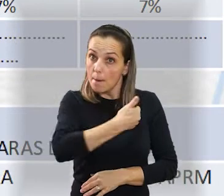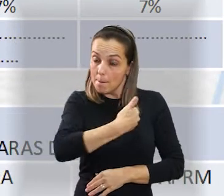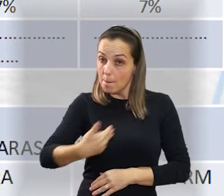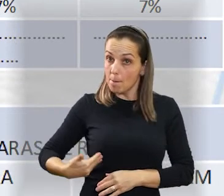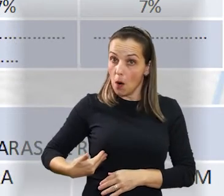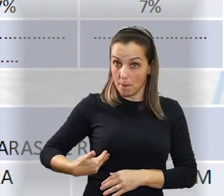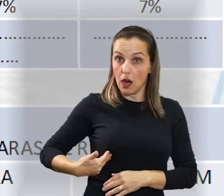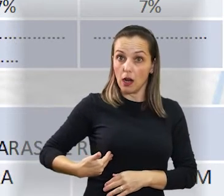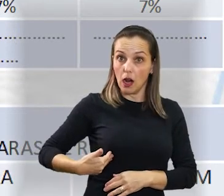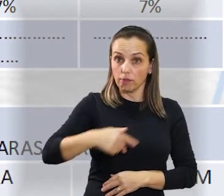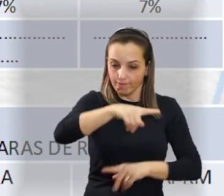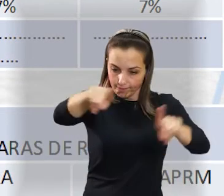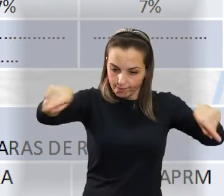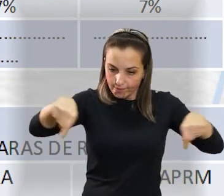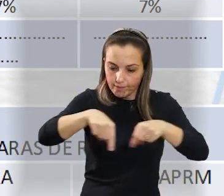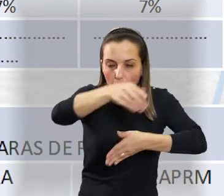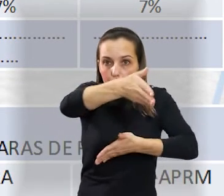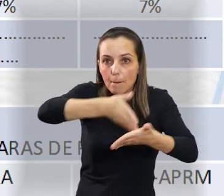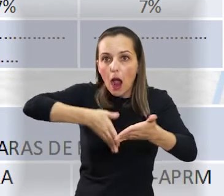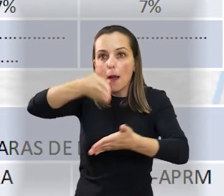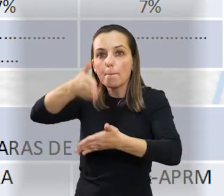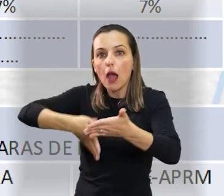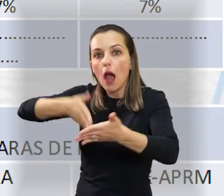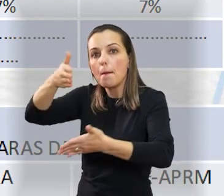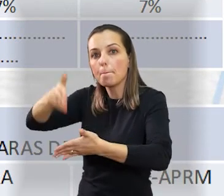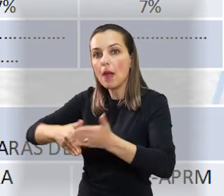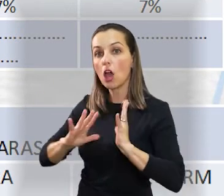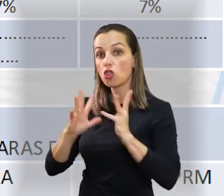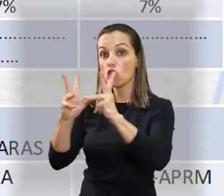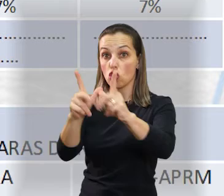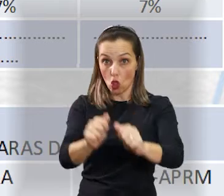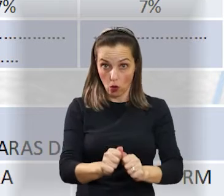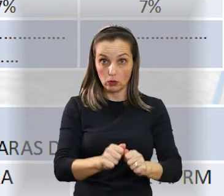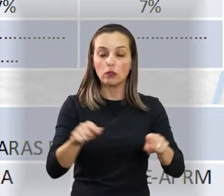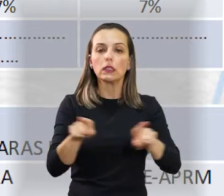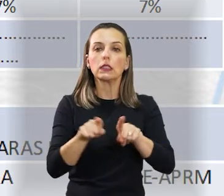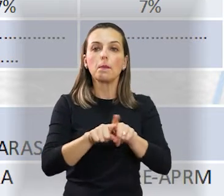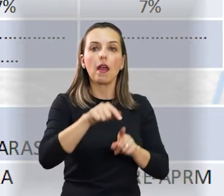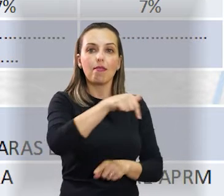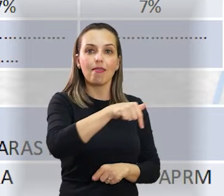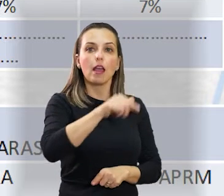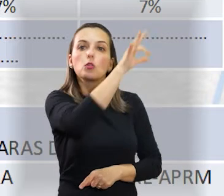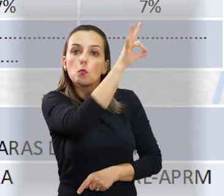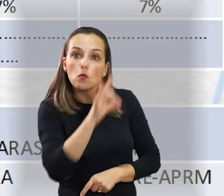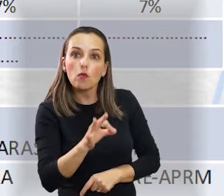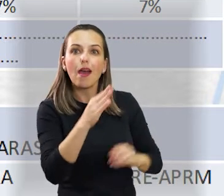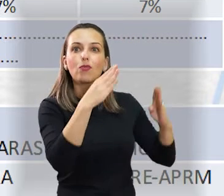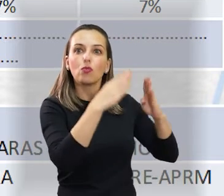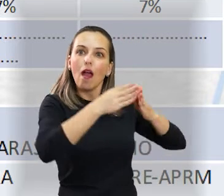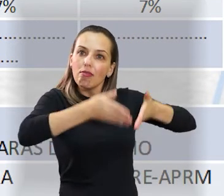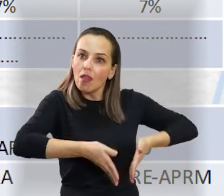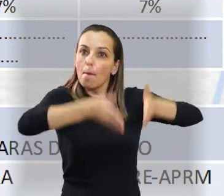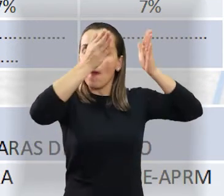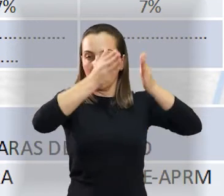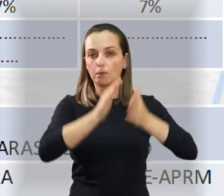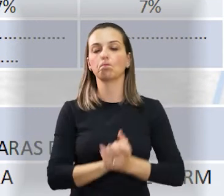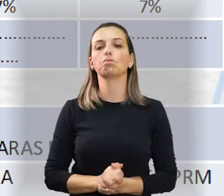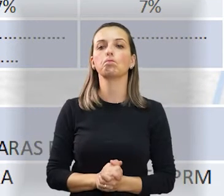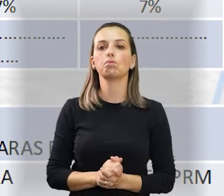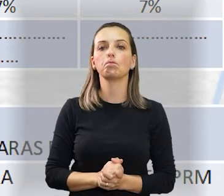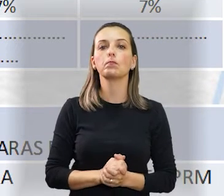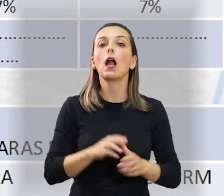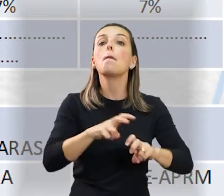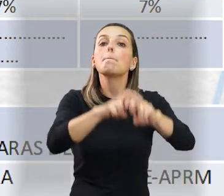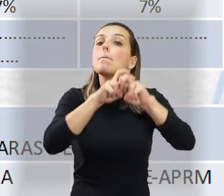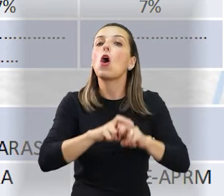% em todos os oriamentos em que é possível fazer esse tipo de parcelamento do solo, e 7% de área patrimonial.